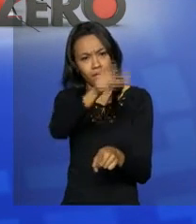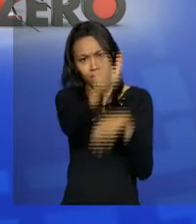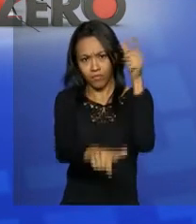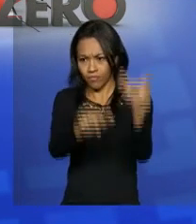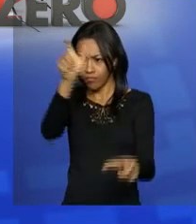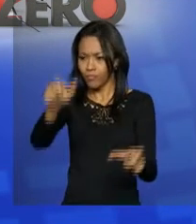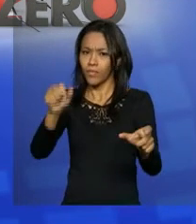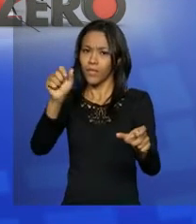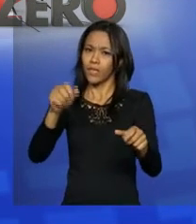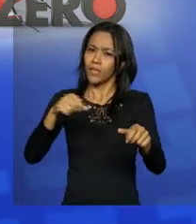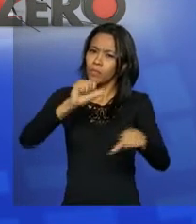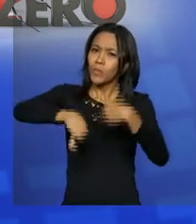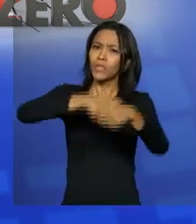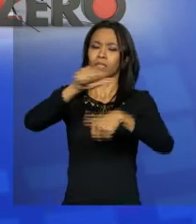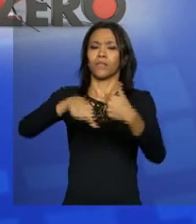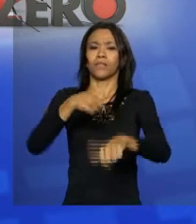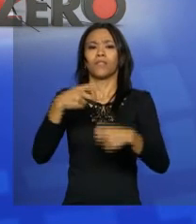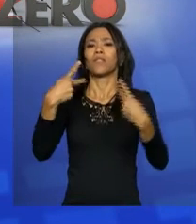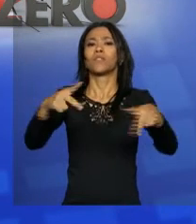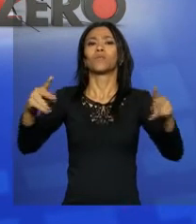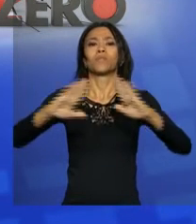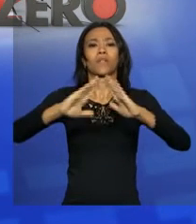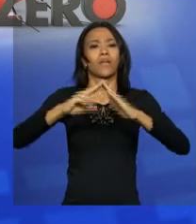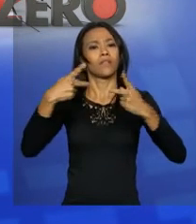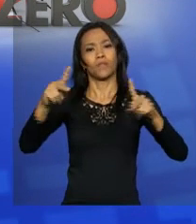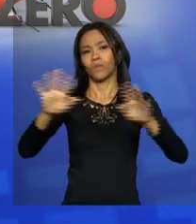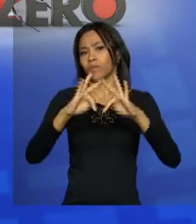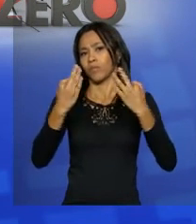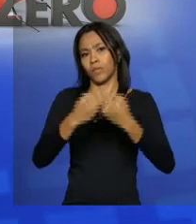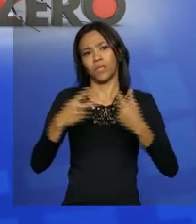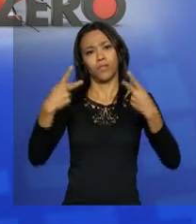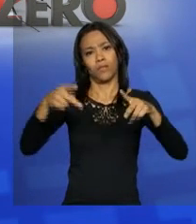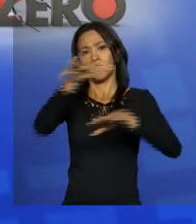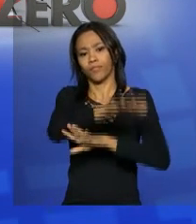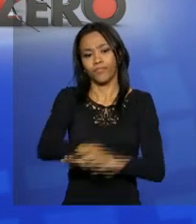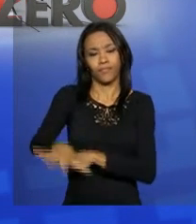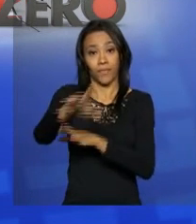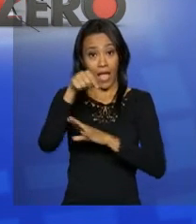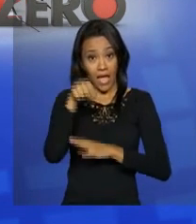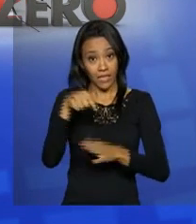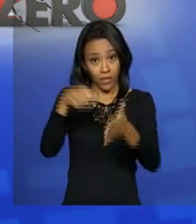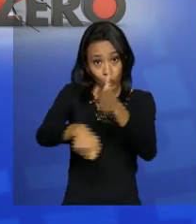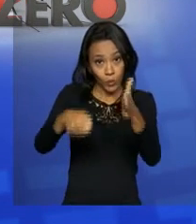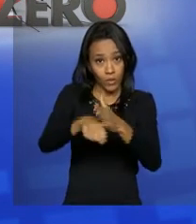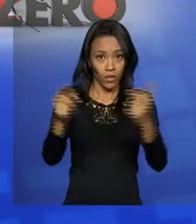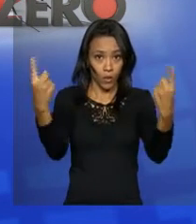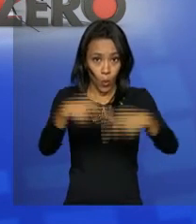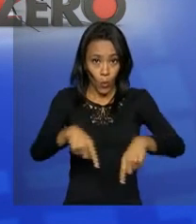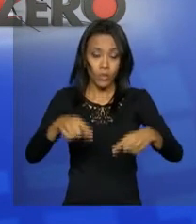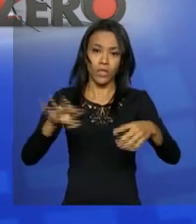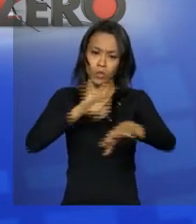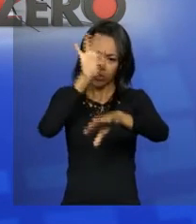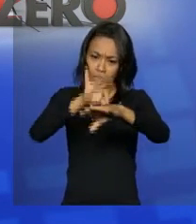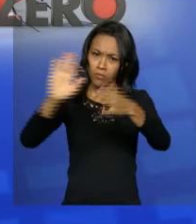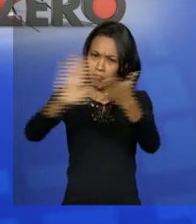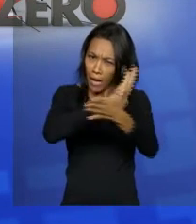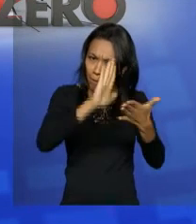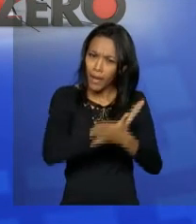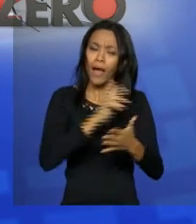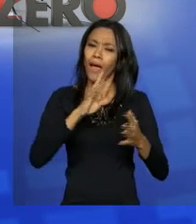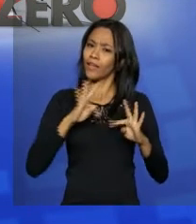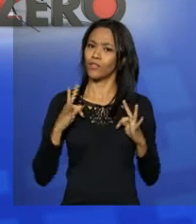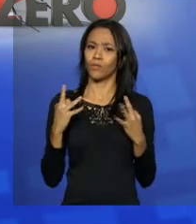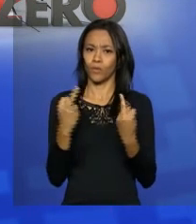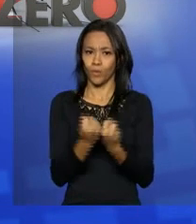só nas suas escolas, mas nas suas casas, junto às suas famílias, junto às suas comunidades. Essa luta contra o mosquito é uma luta de todos os brasileiros. Nós